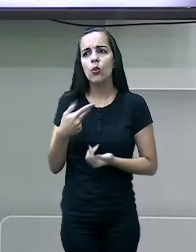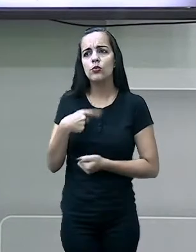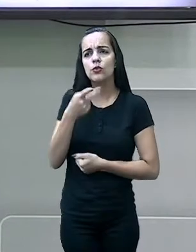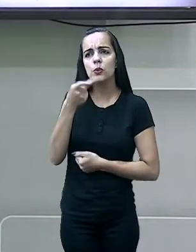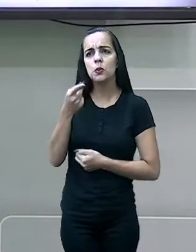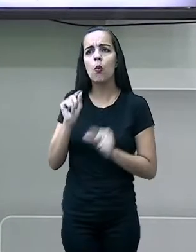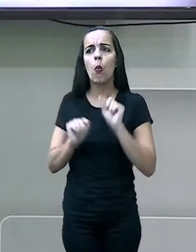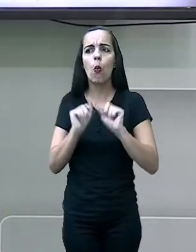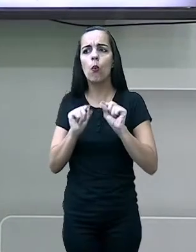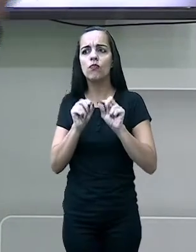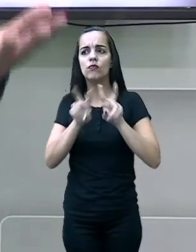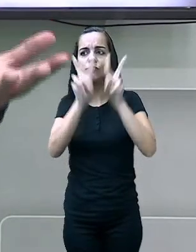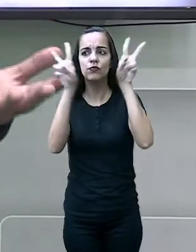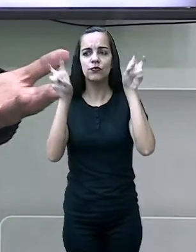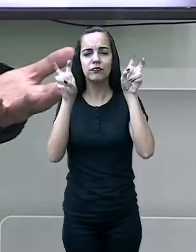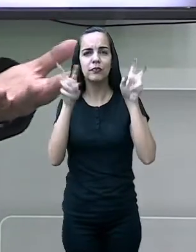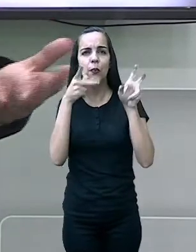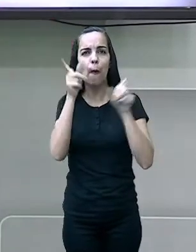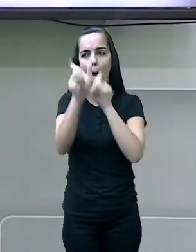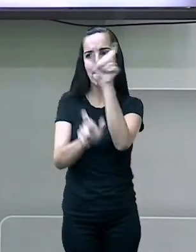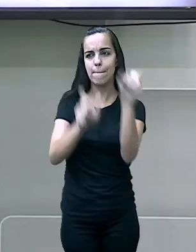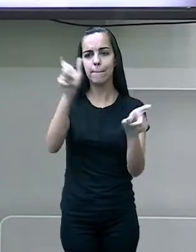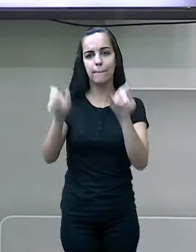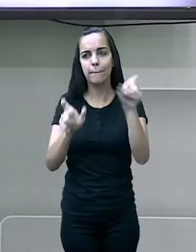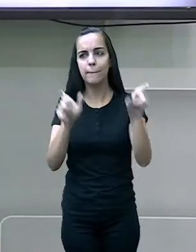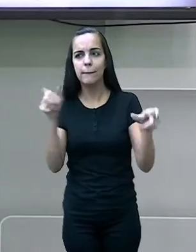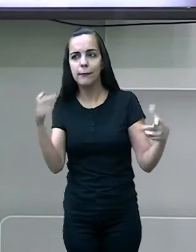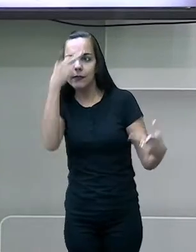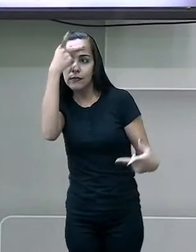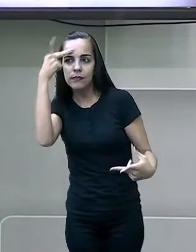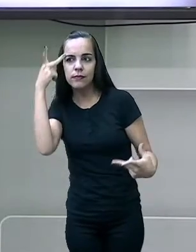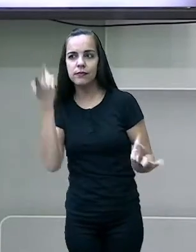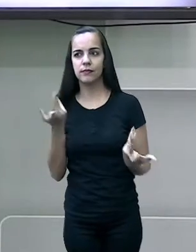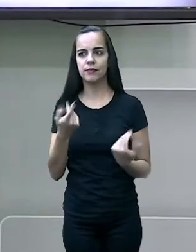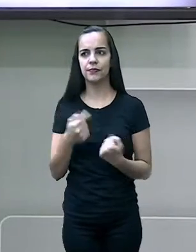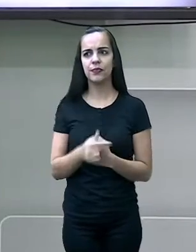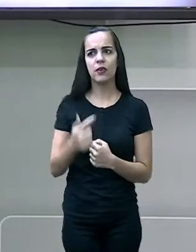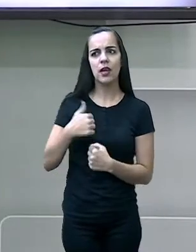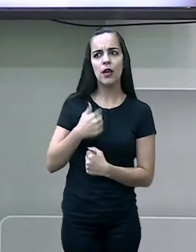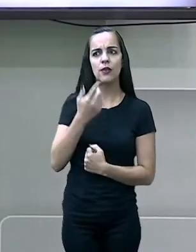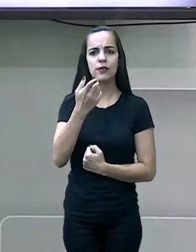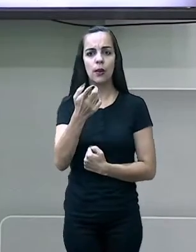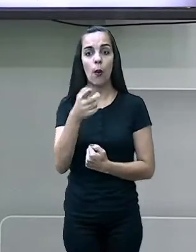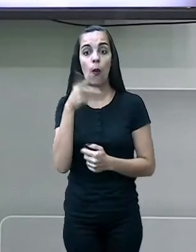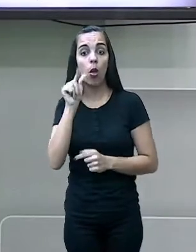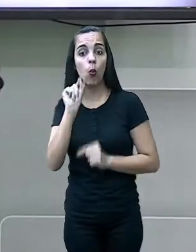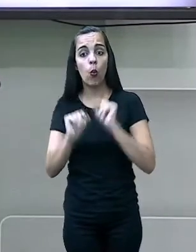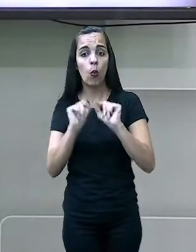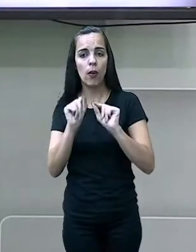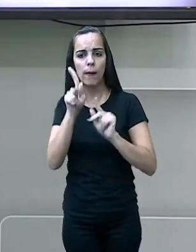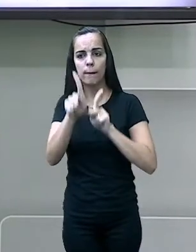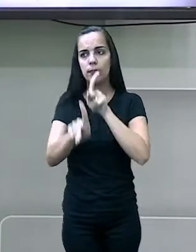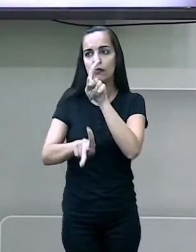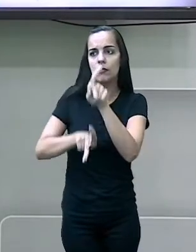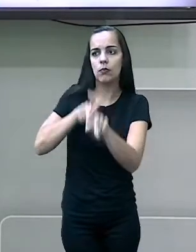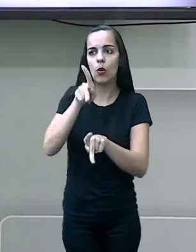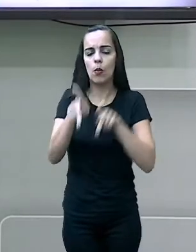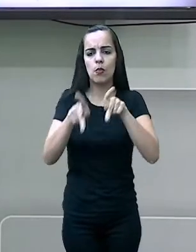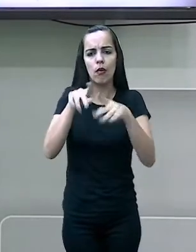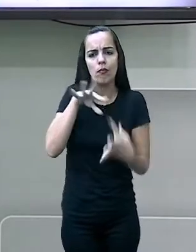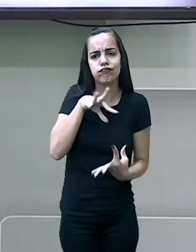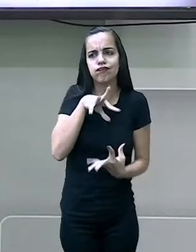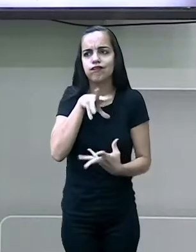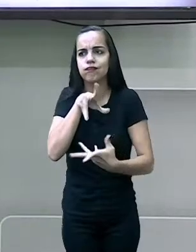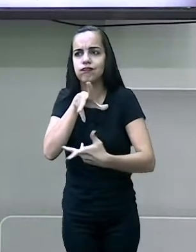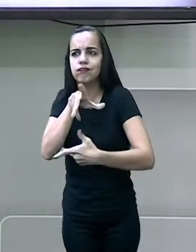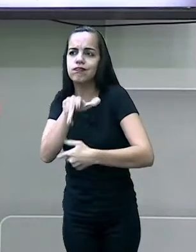sobre gente, sobre eu e você, a população mundial. Nós